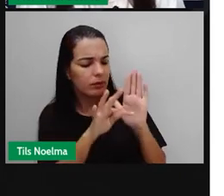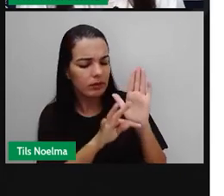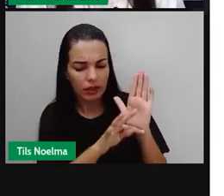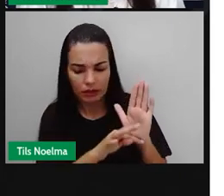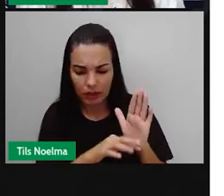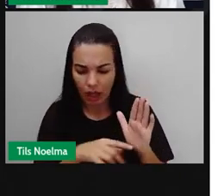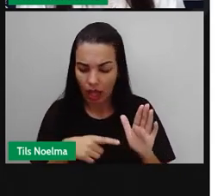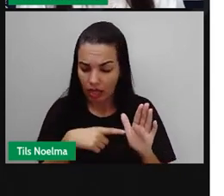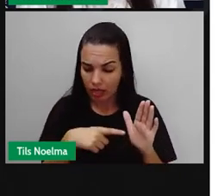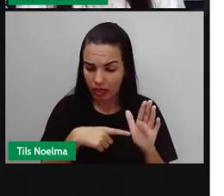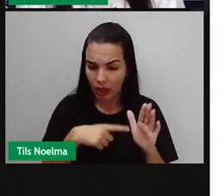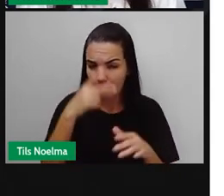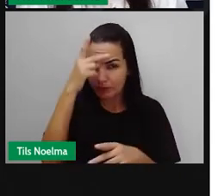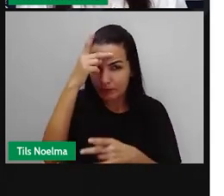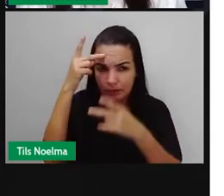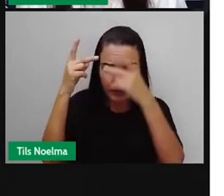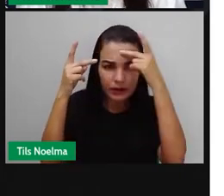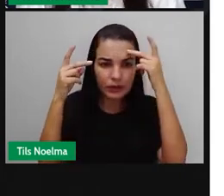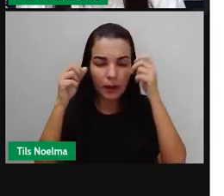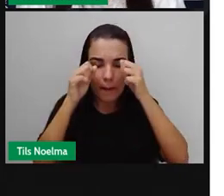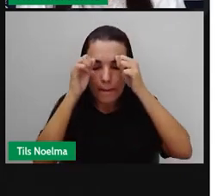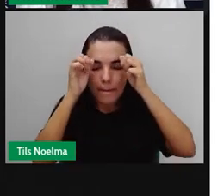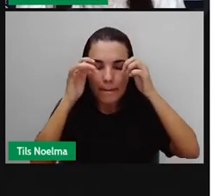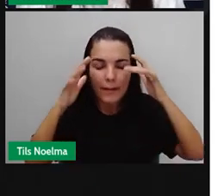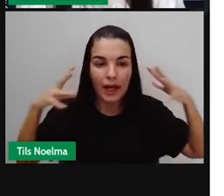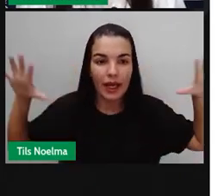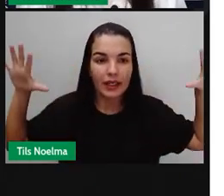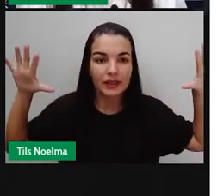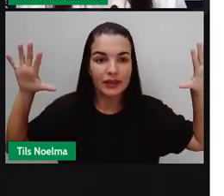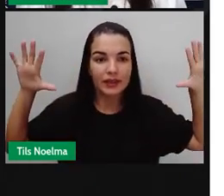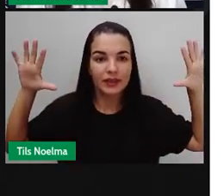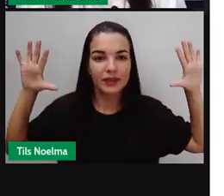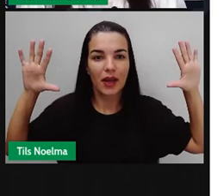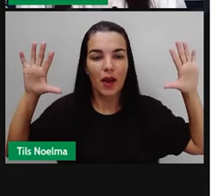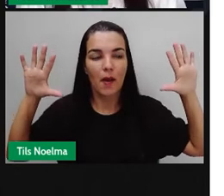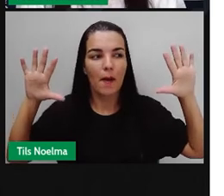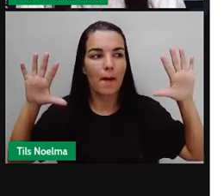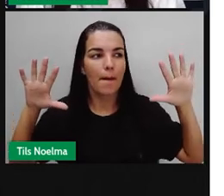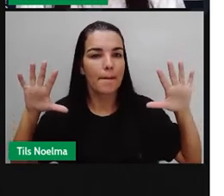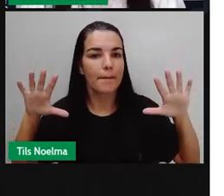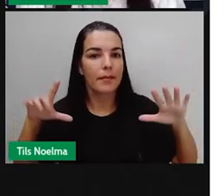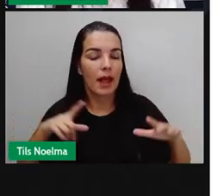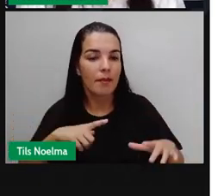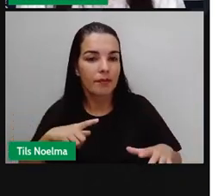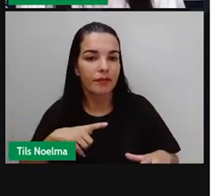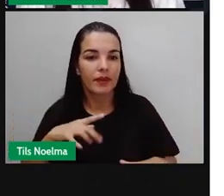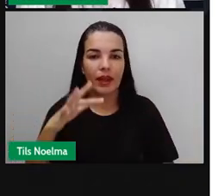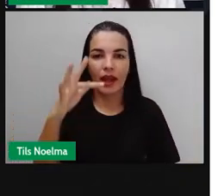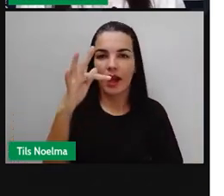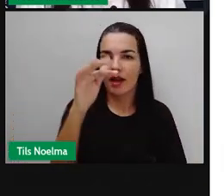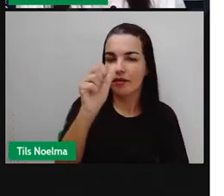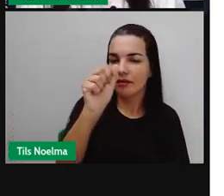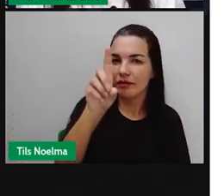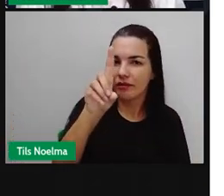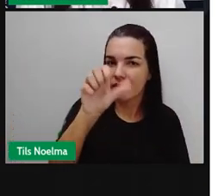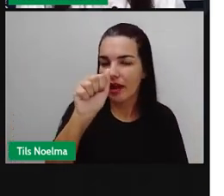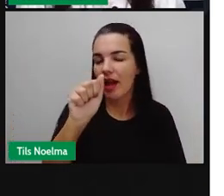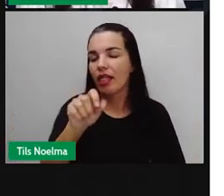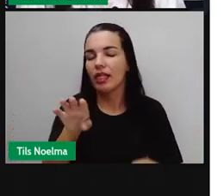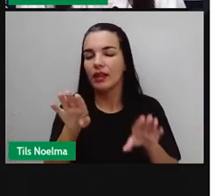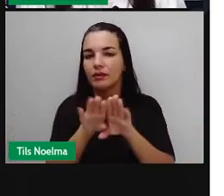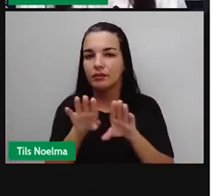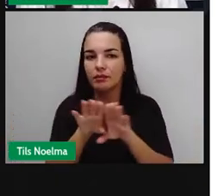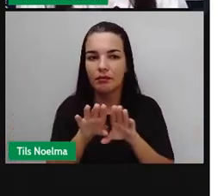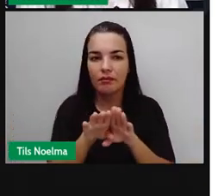ter aí personagens mágicos, né? O Pinóquio é um personagem mágico. A fada é um personagem mágico. Nós vamos